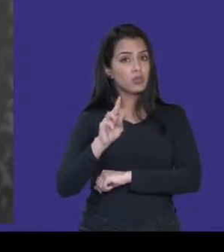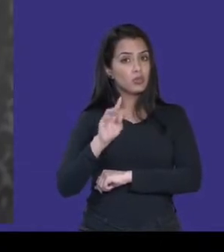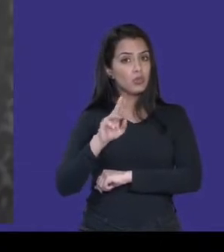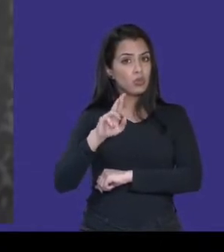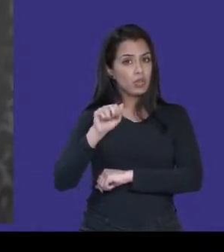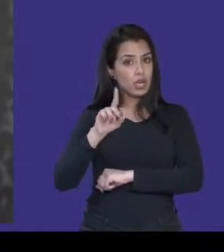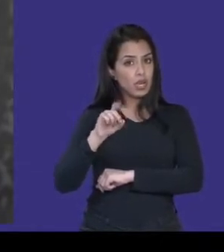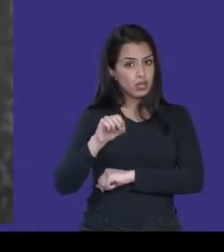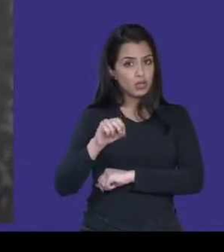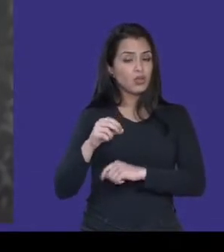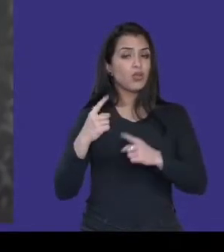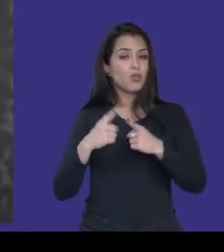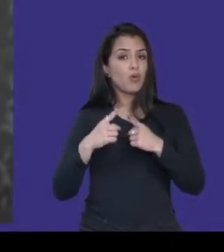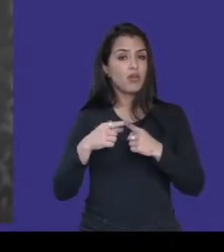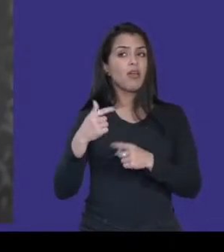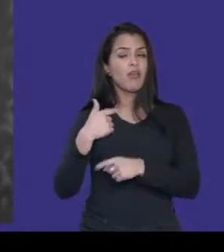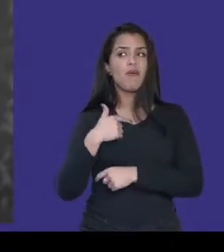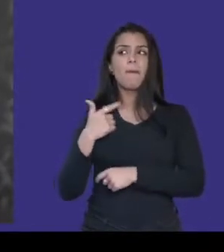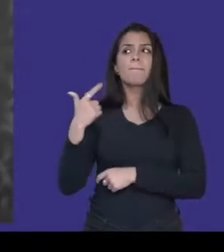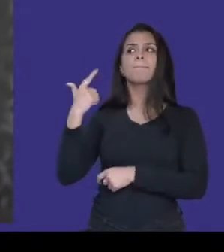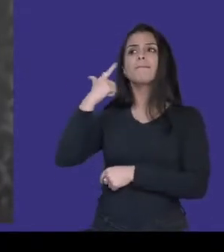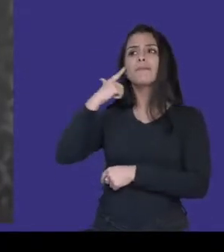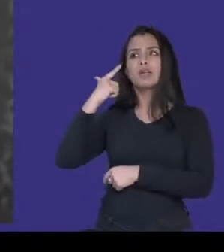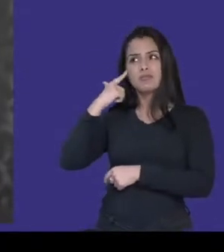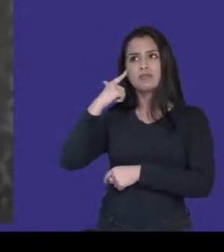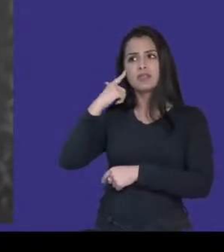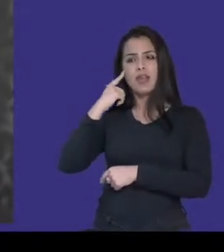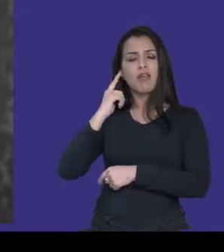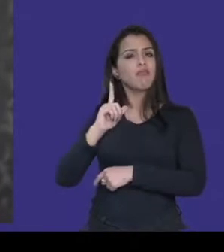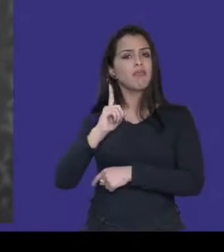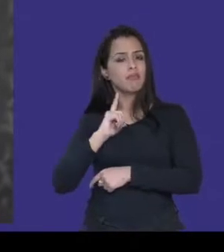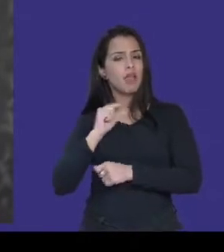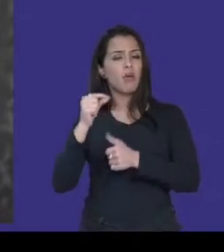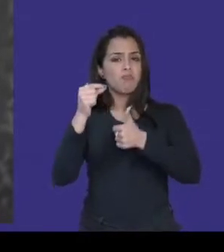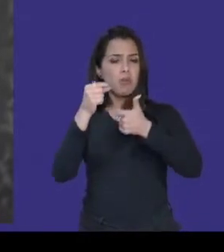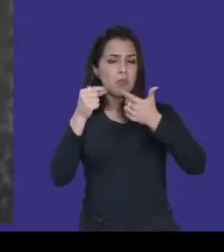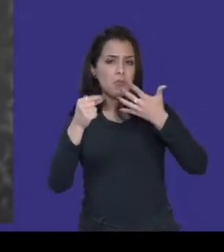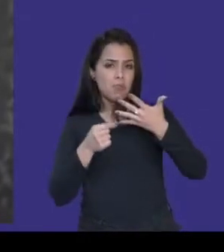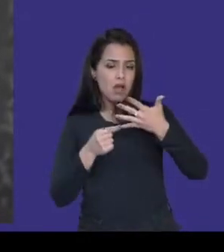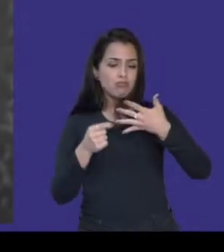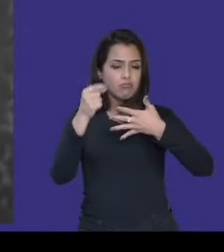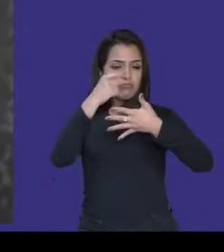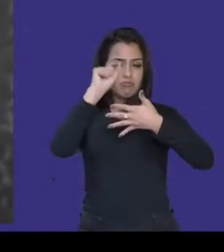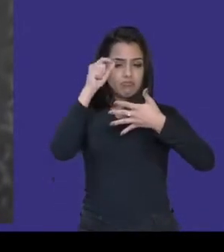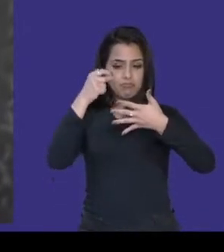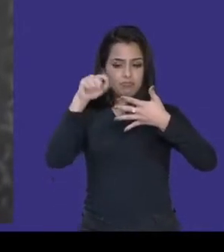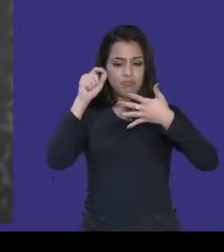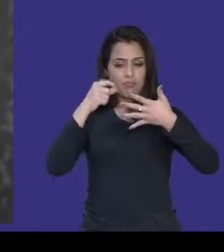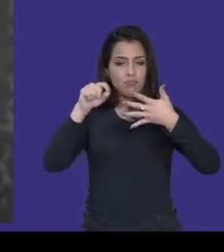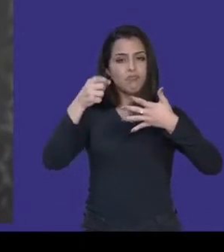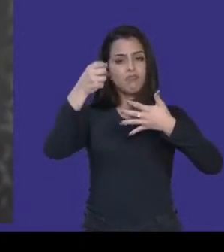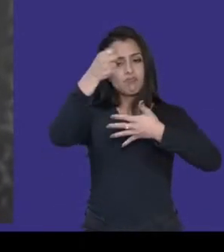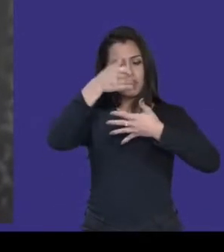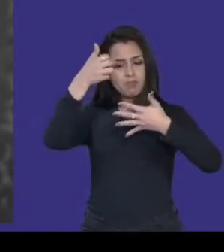eu pensei nela, eu de repente coloco alguns itens, alguns tópicos, e vou desenvolvendo, e isso gera